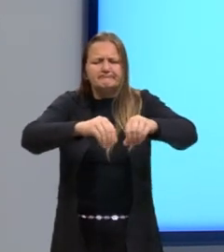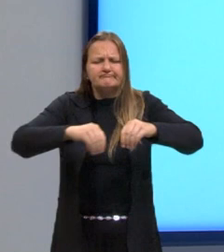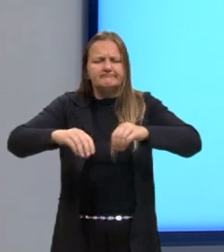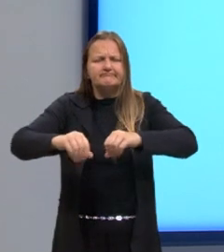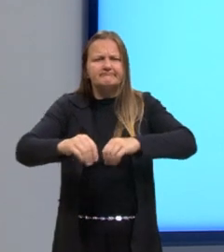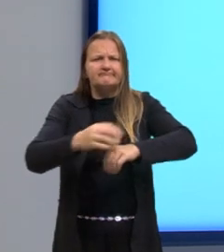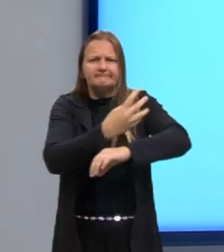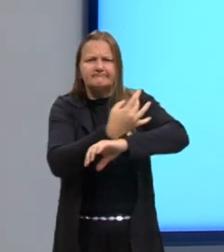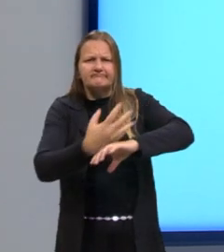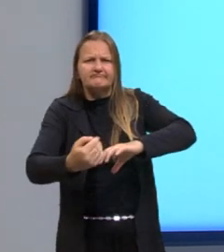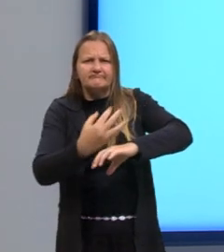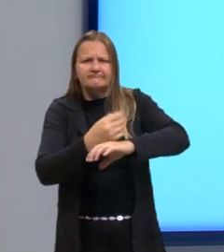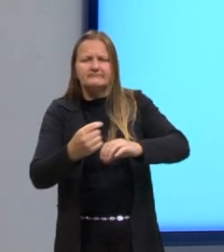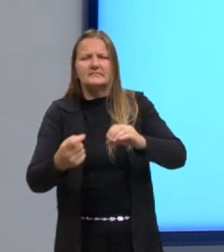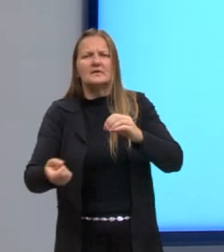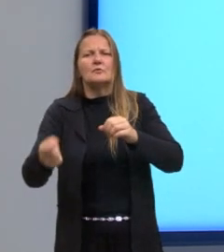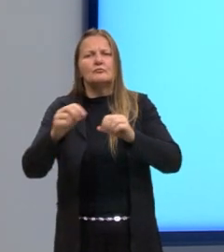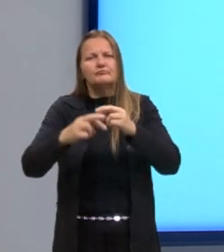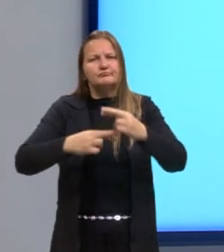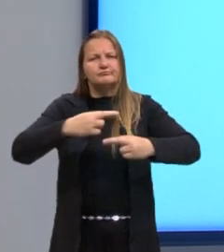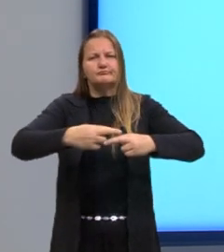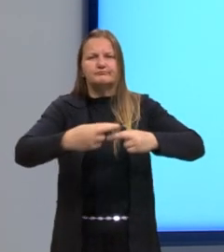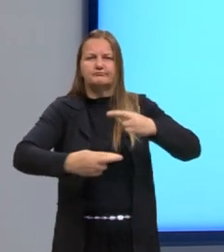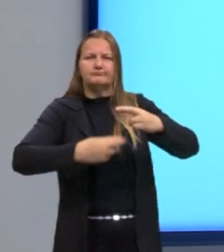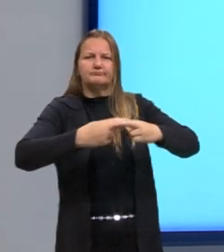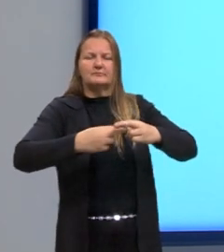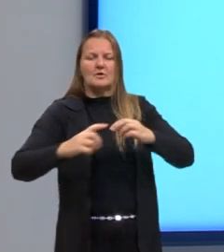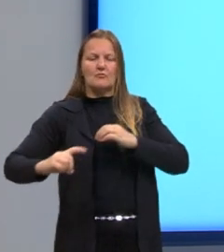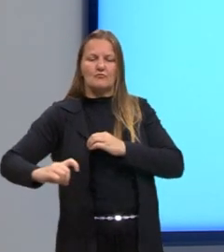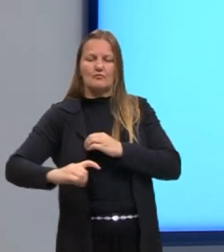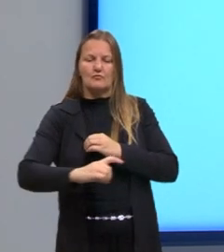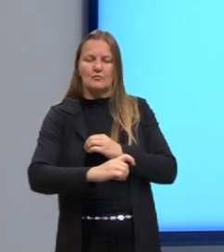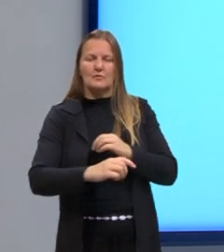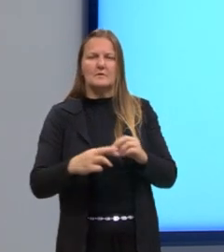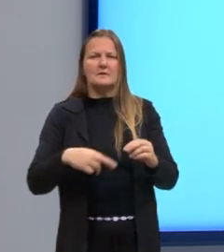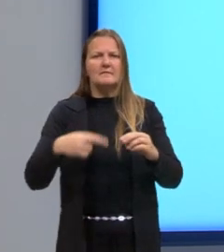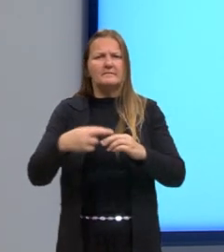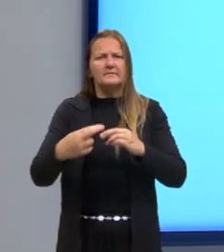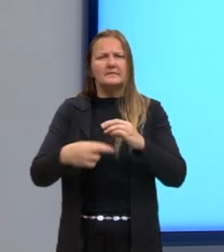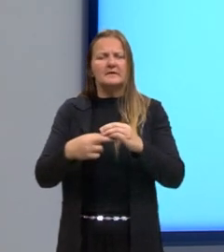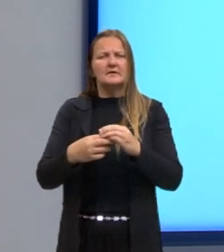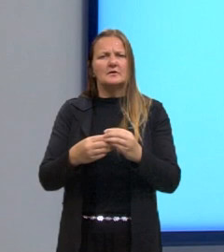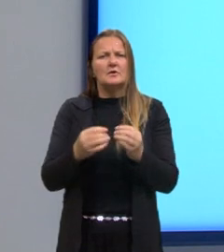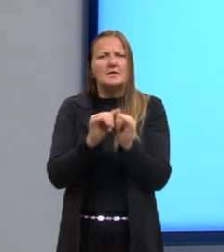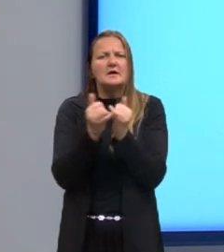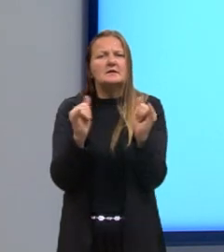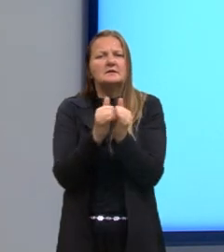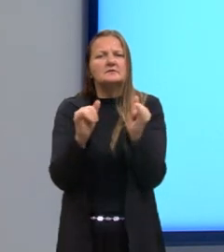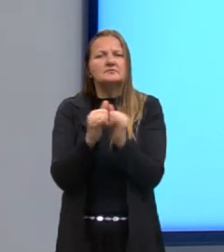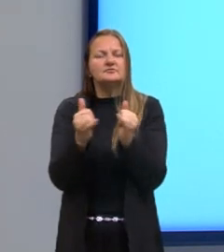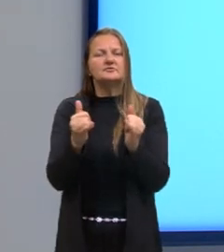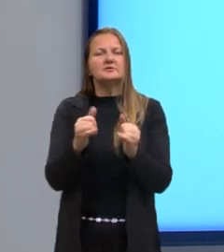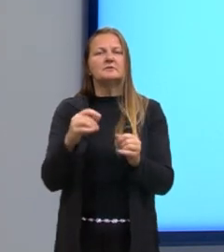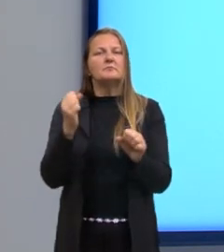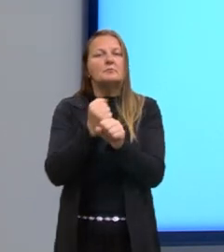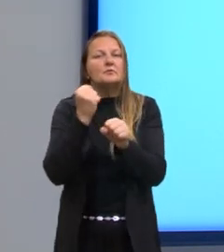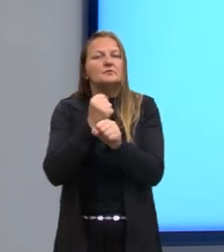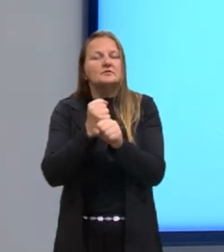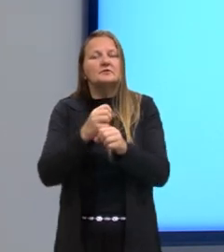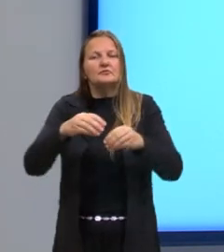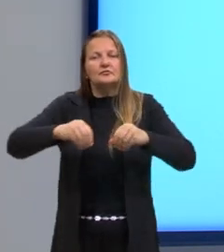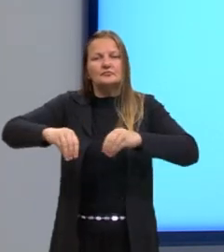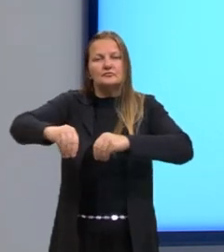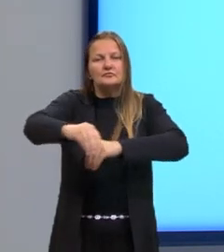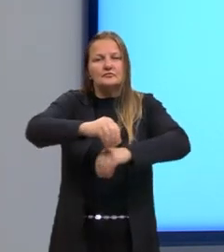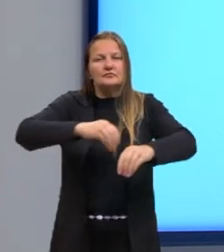catabolizados pelos seres com menor rendimento energético, produzindo compostos